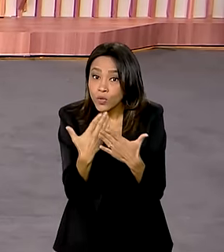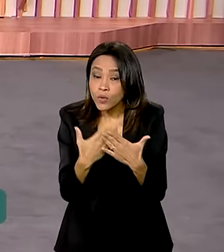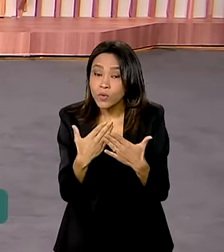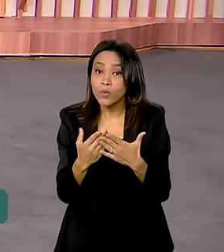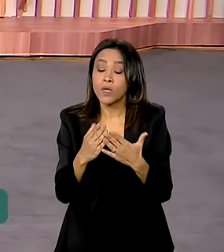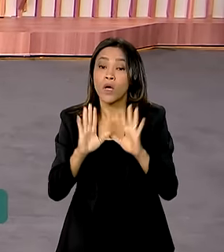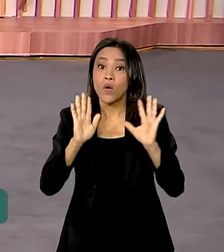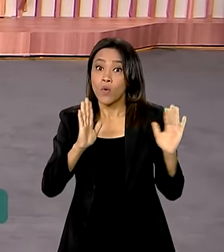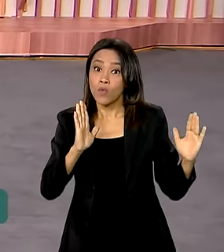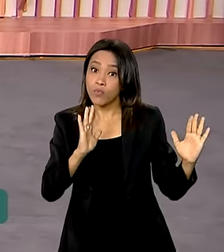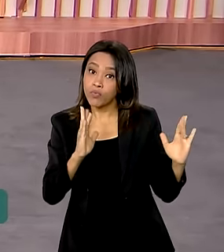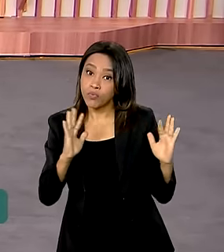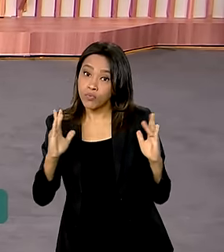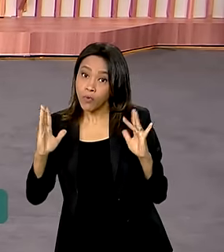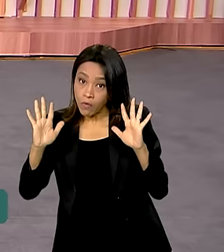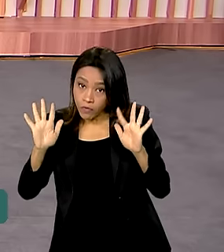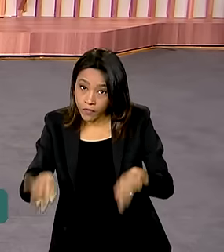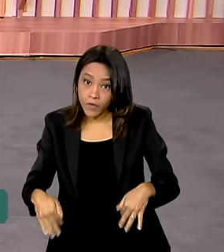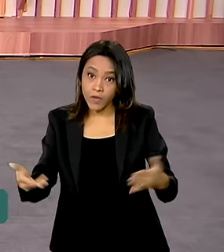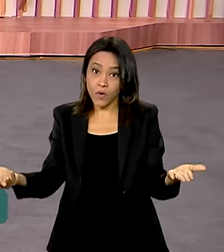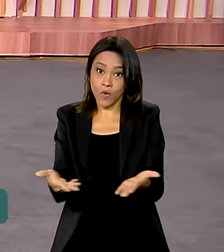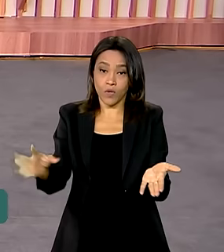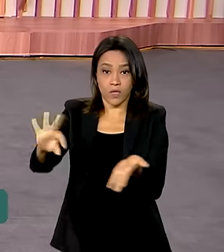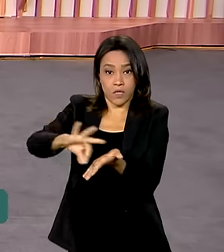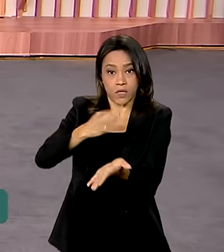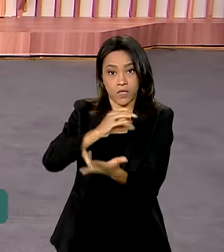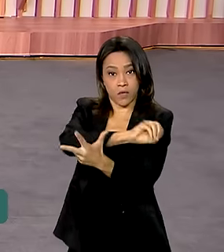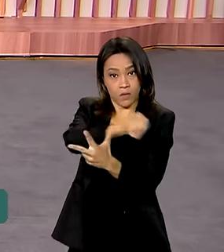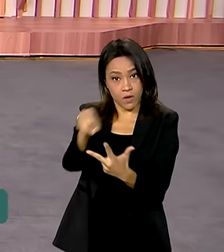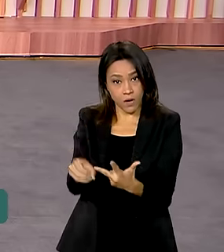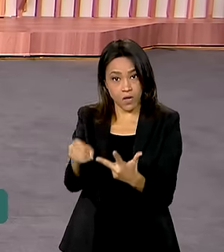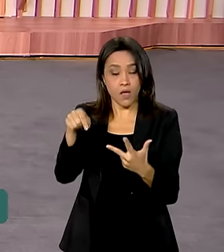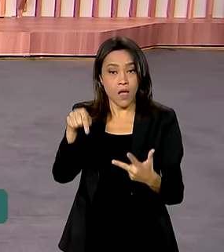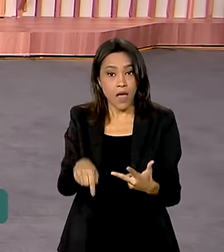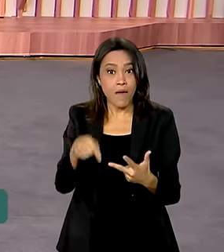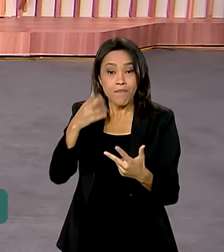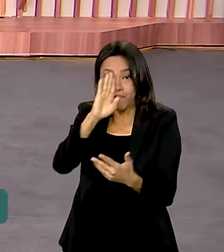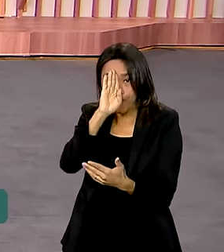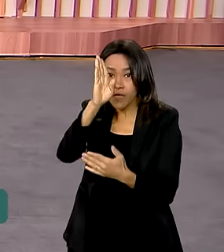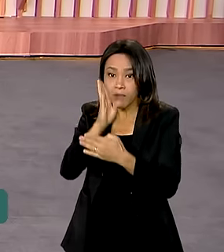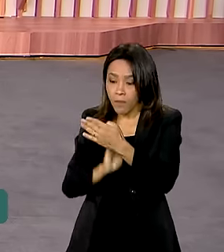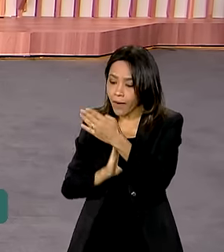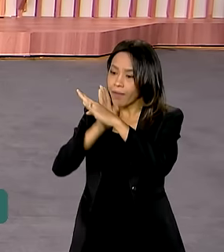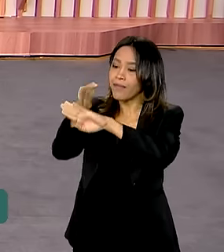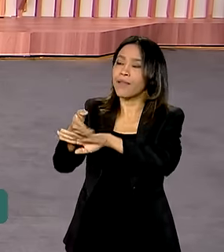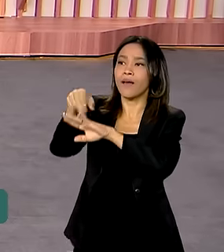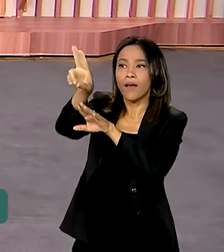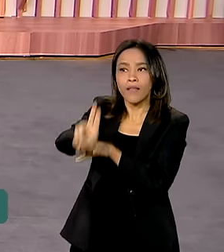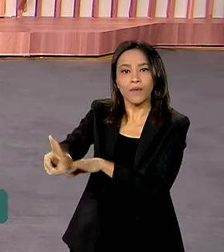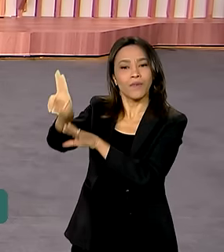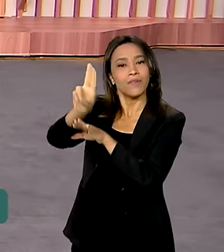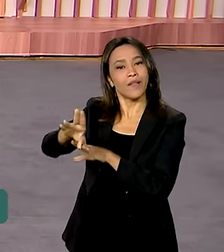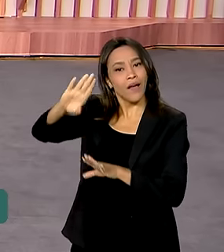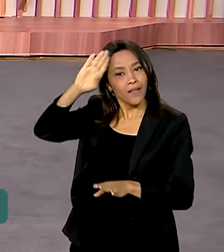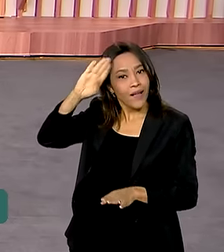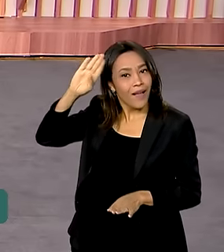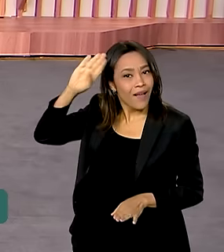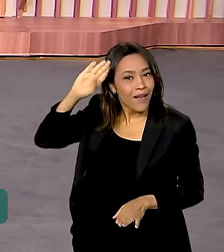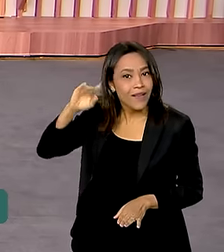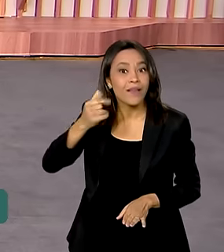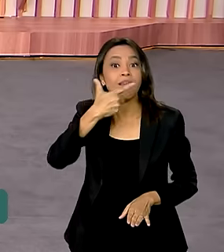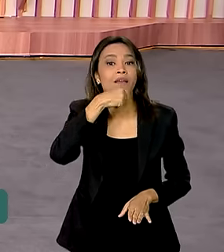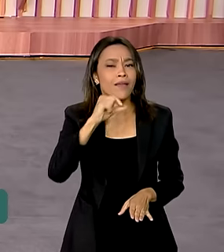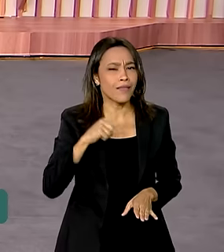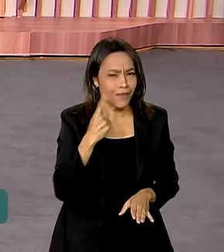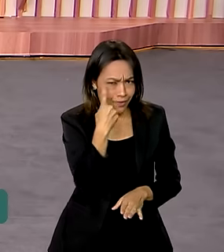2024 termina hoje, sexta-feira. O exame é a principal porta de entrada para o ensino superior. Então, quem